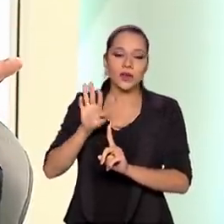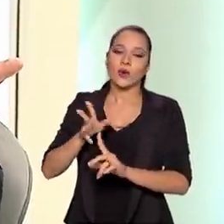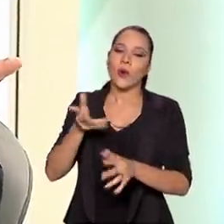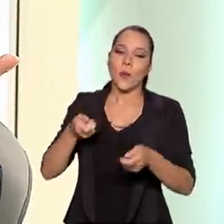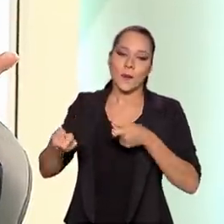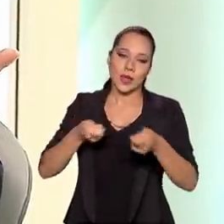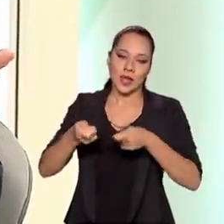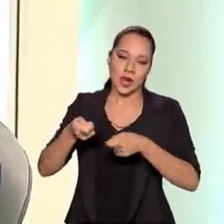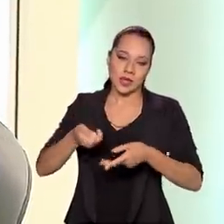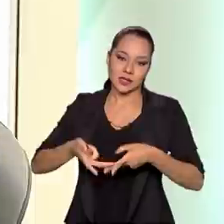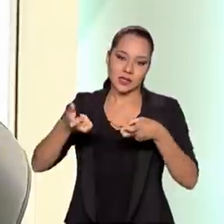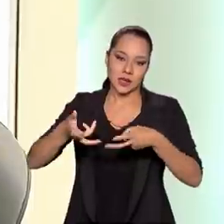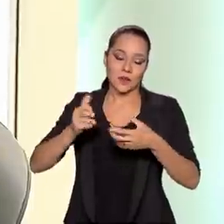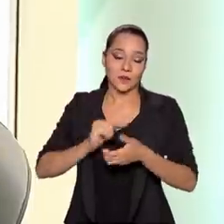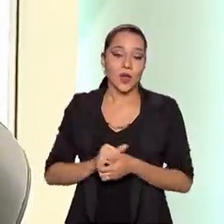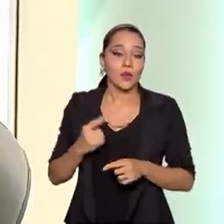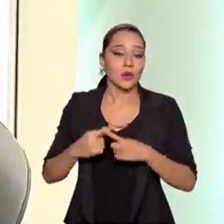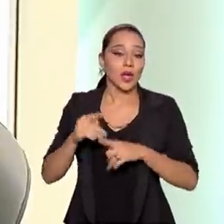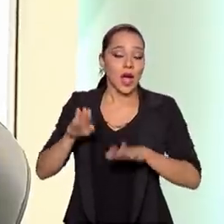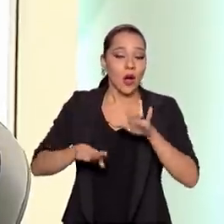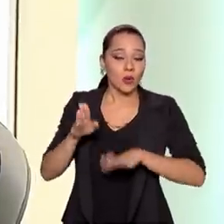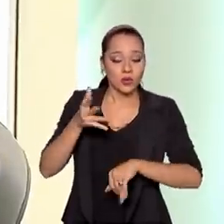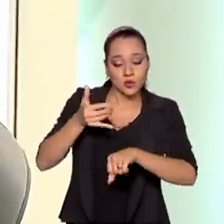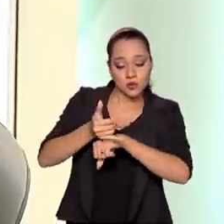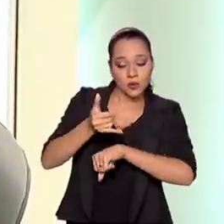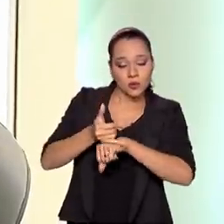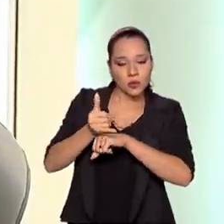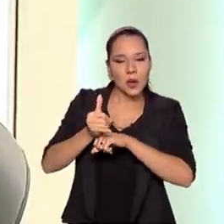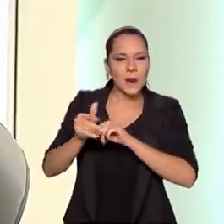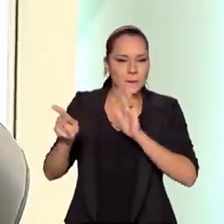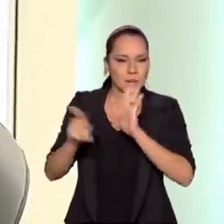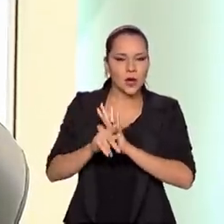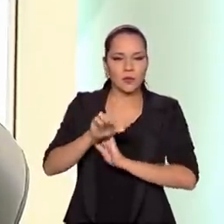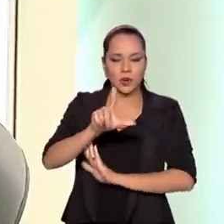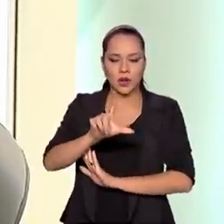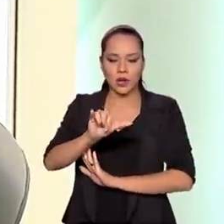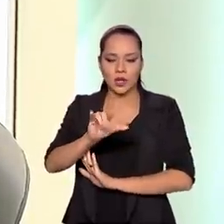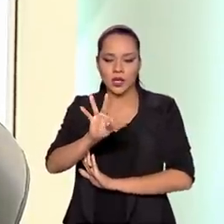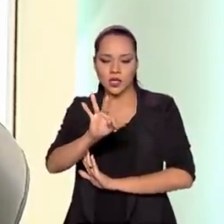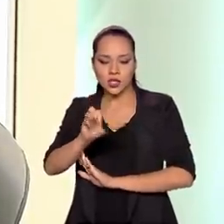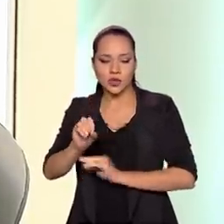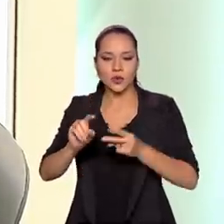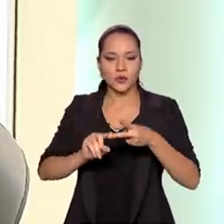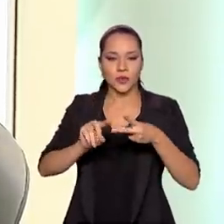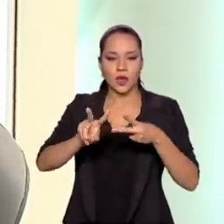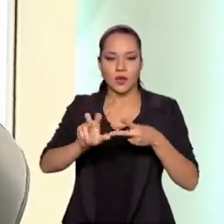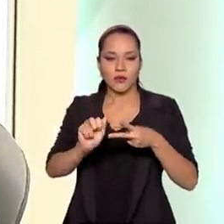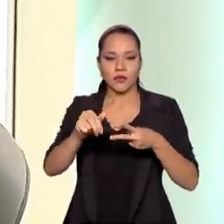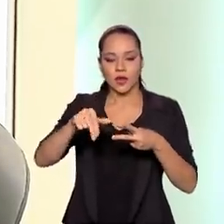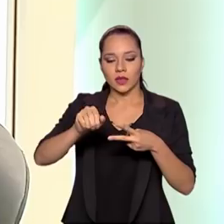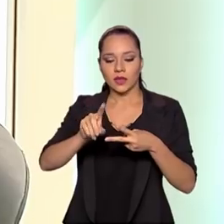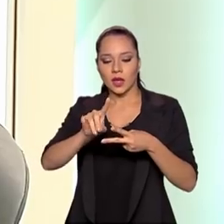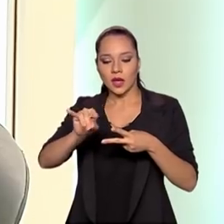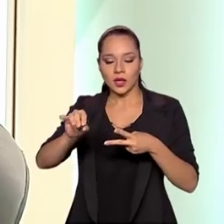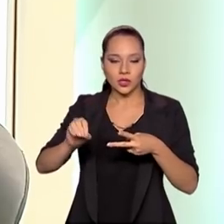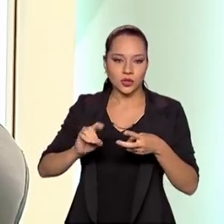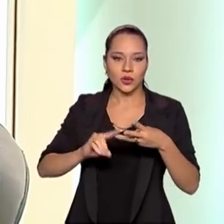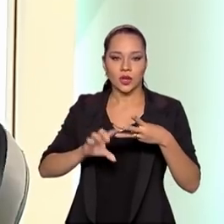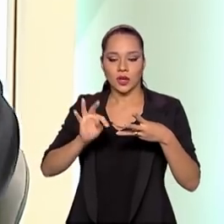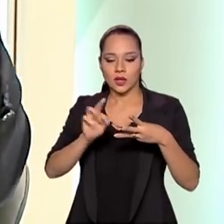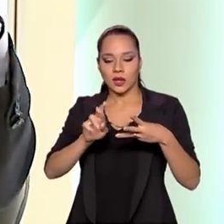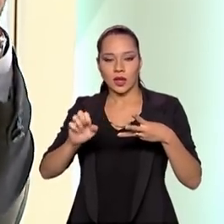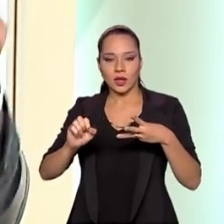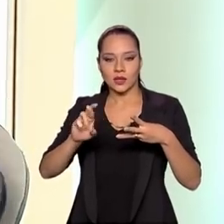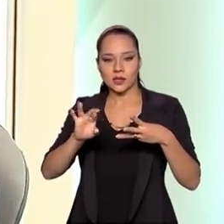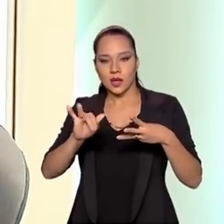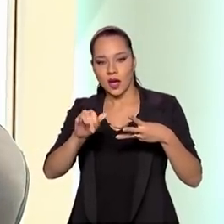mineração. Porque alguns meios minerais muito específicos, como o lítio, como o vanádio, terras raras, é